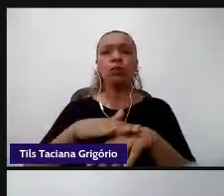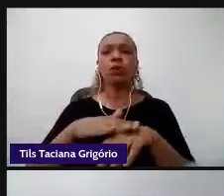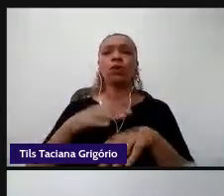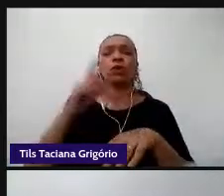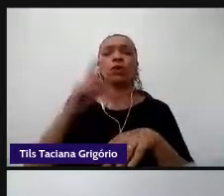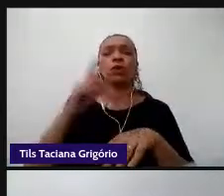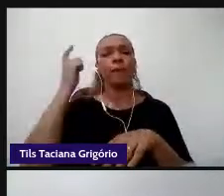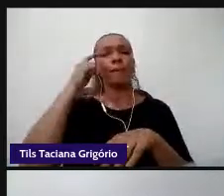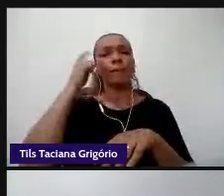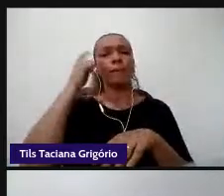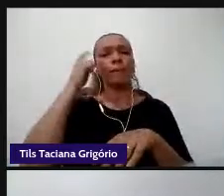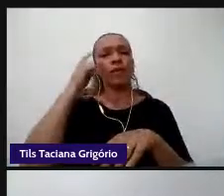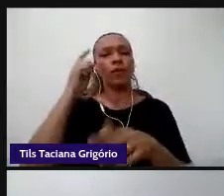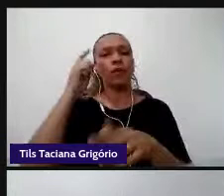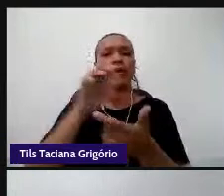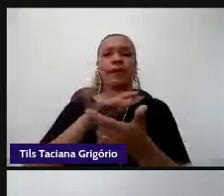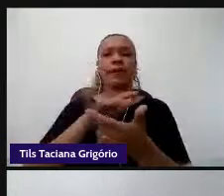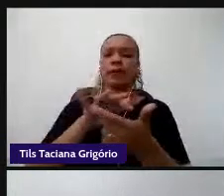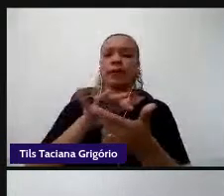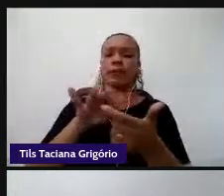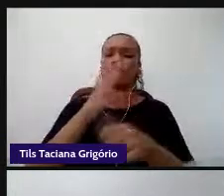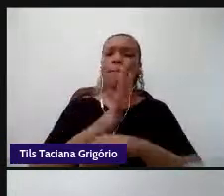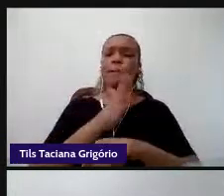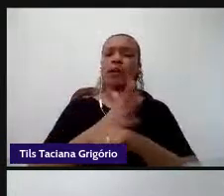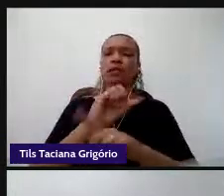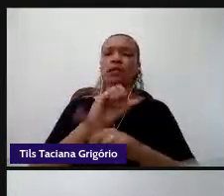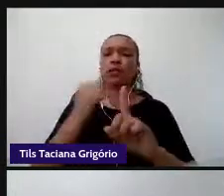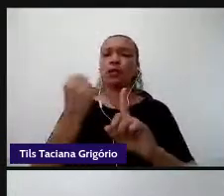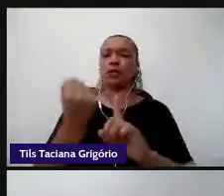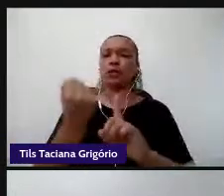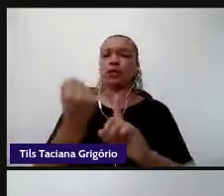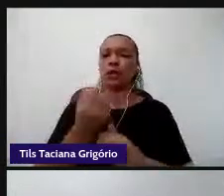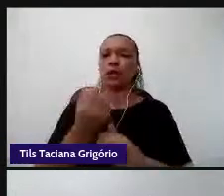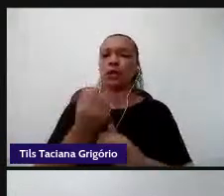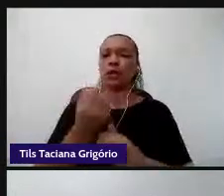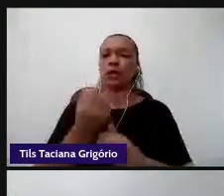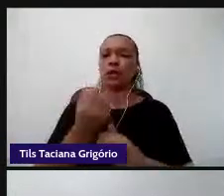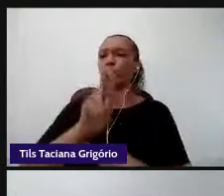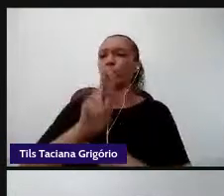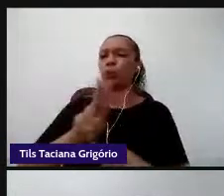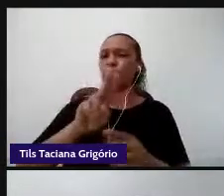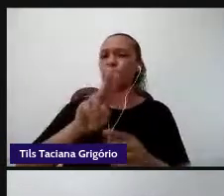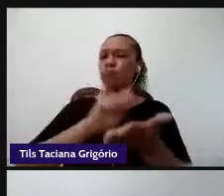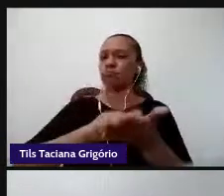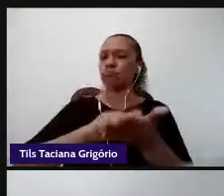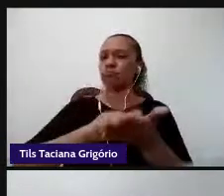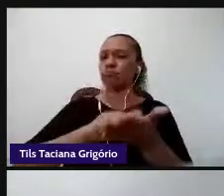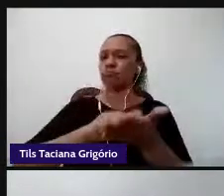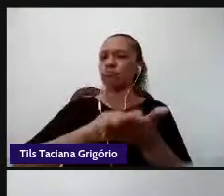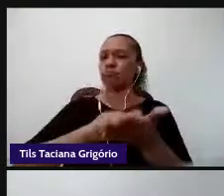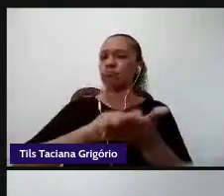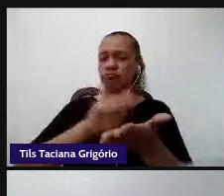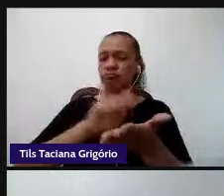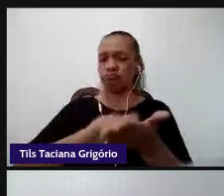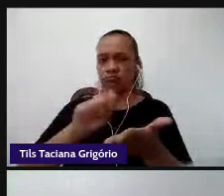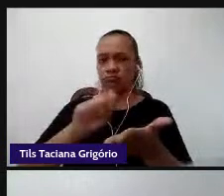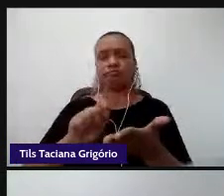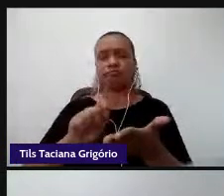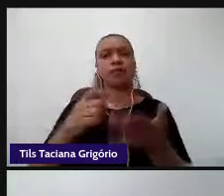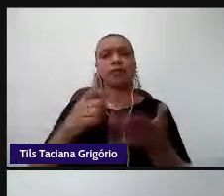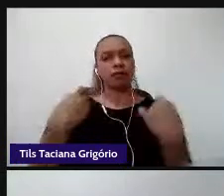a escrita. Claro, eu preciso usar essa escrita e essa leitura como um sistema simbólico, em contextos